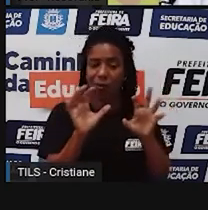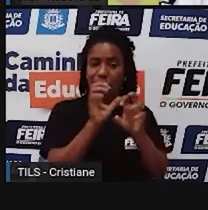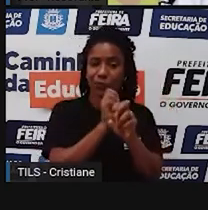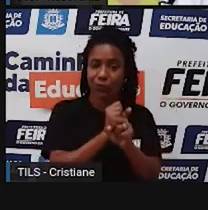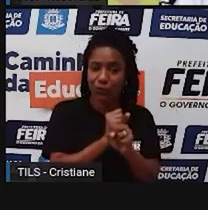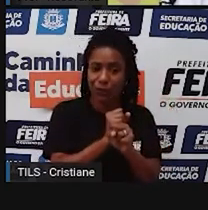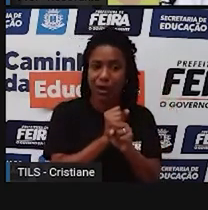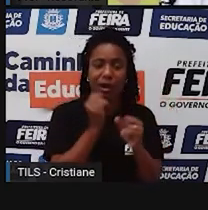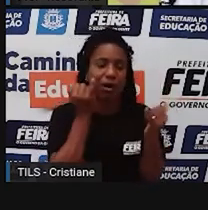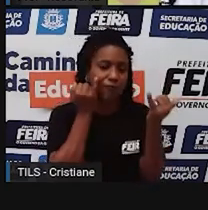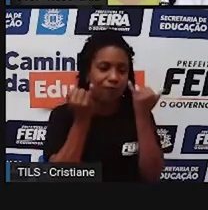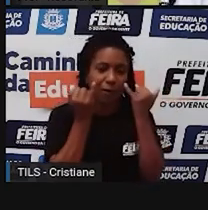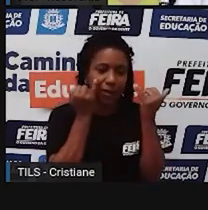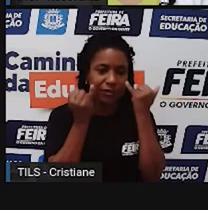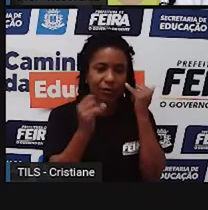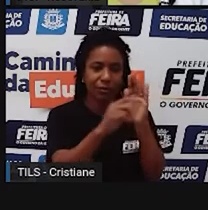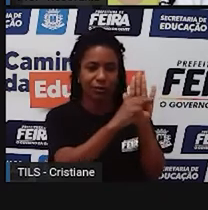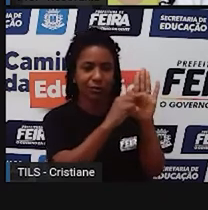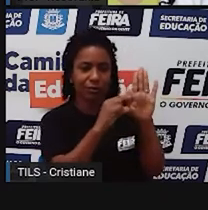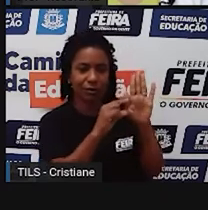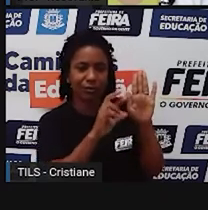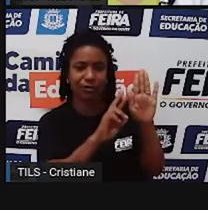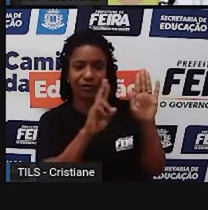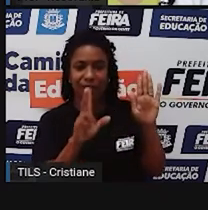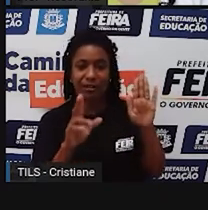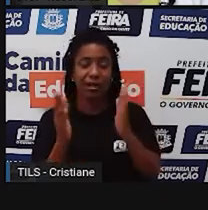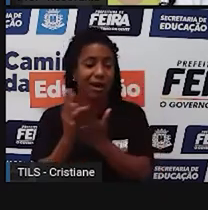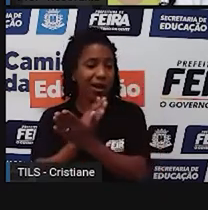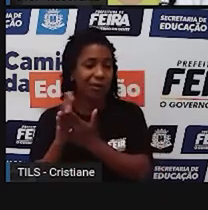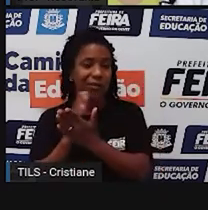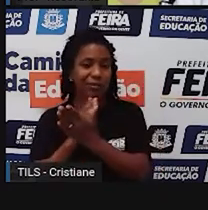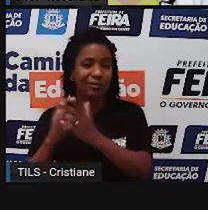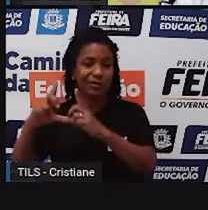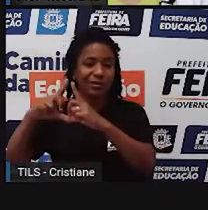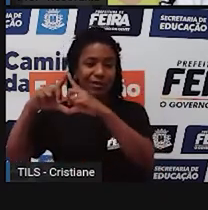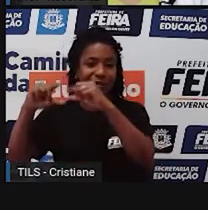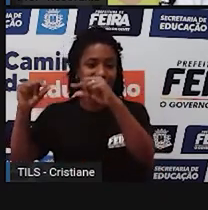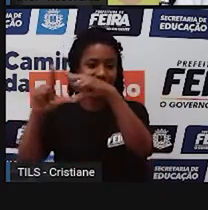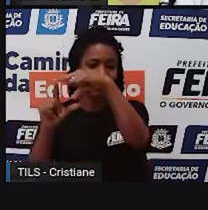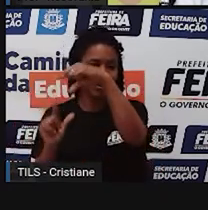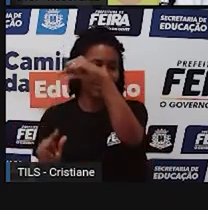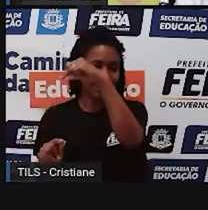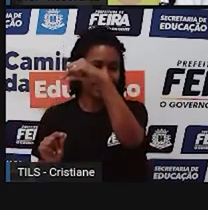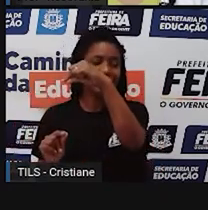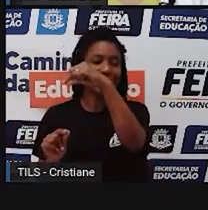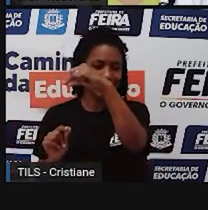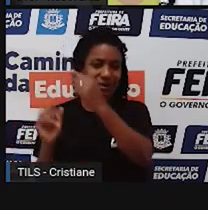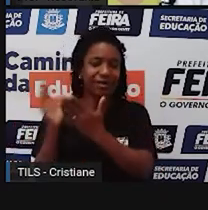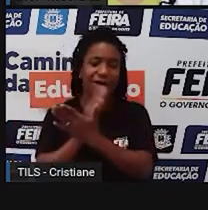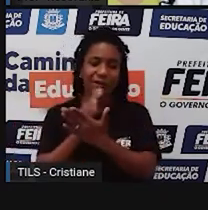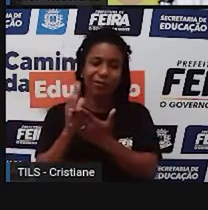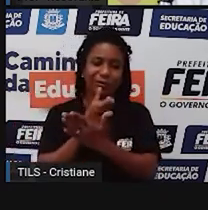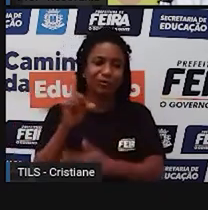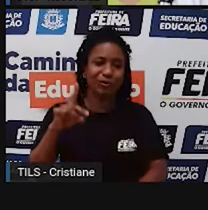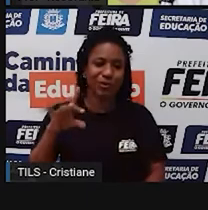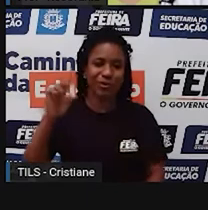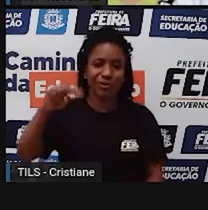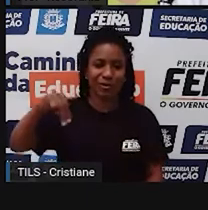A orientação, alguns vêm com a rosa dos ventos e outros vêm só com a setinha, apontando para o norte, que é o caso desse mapa.